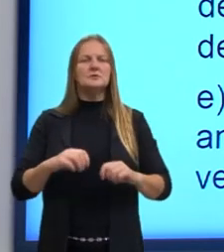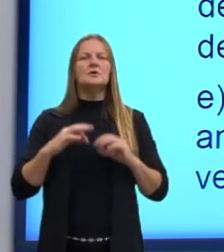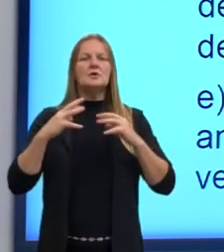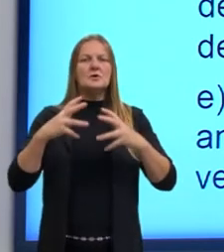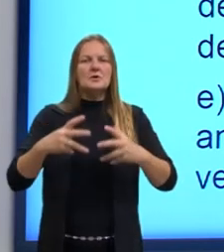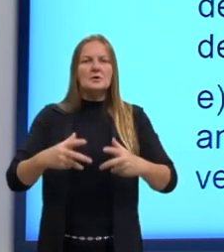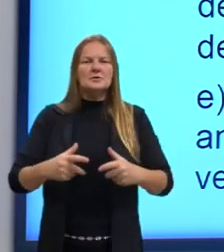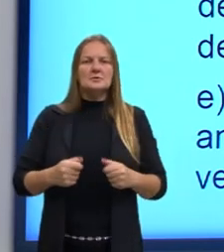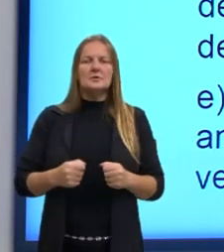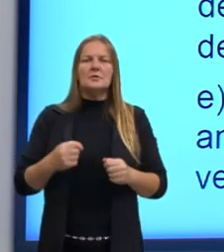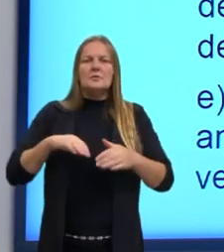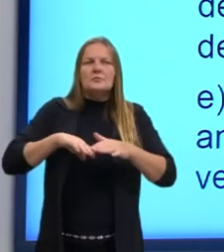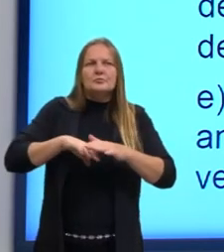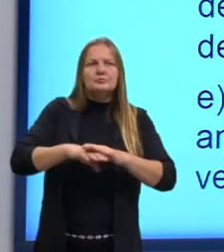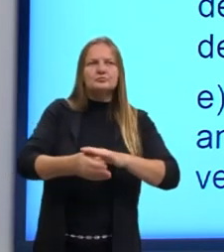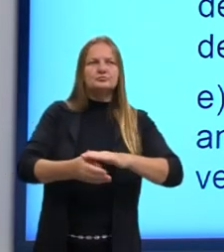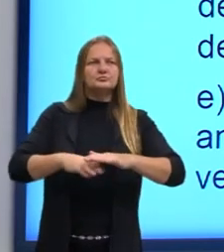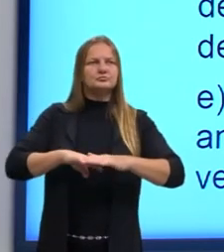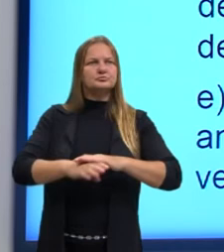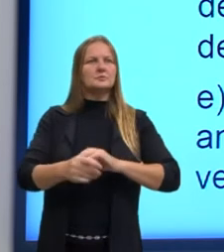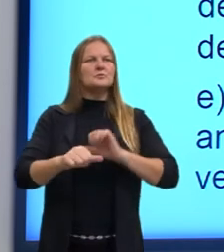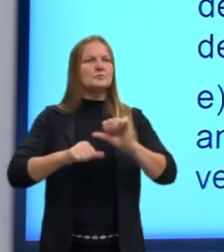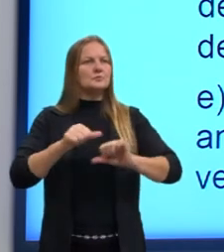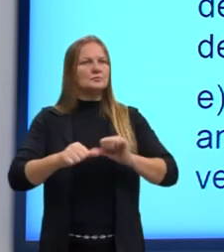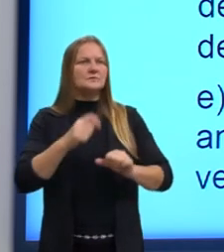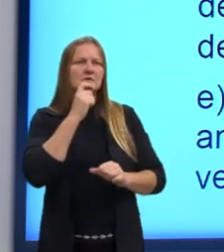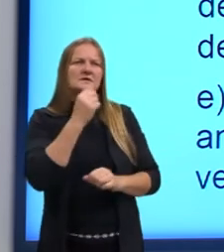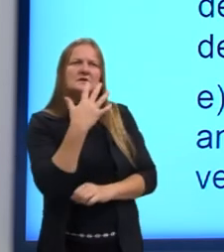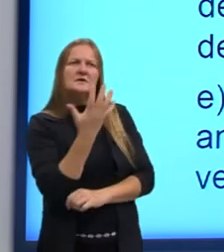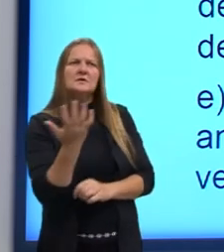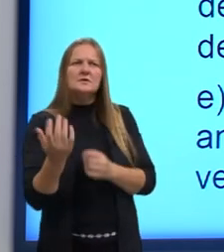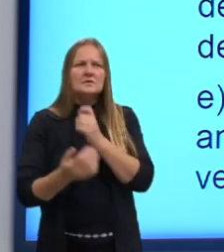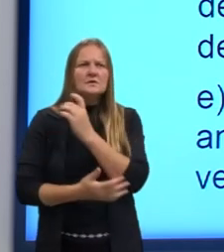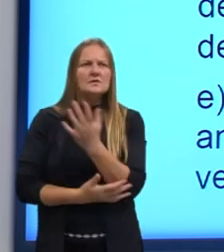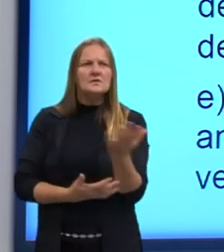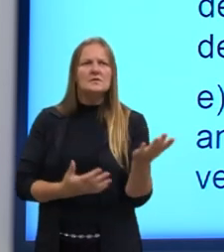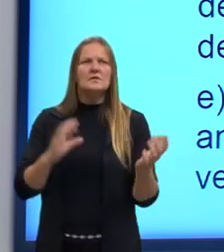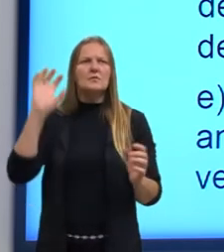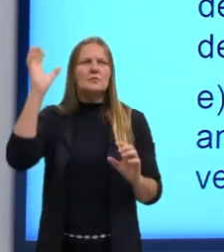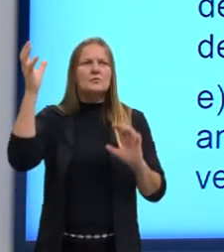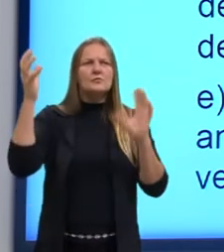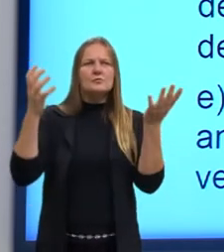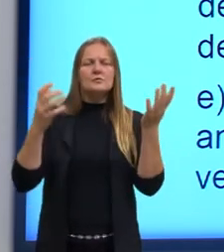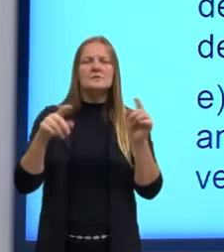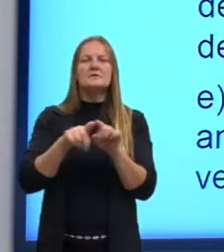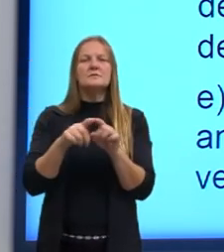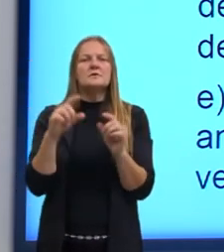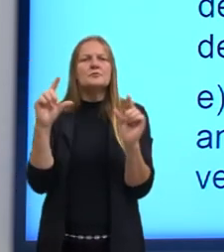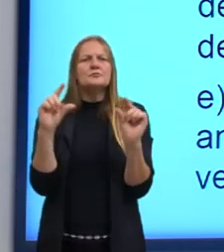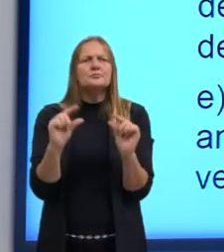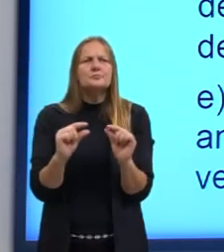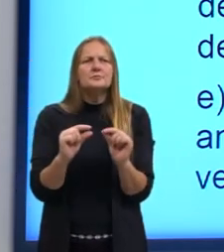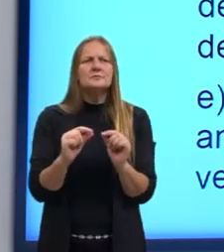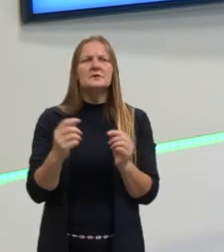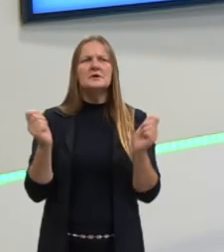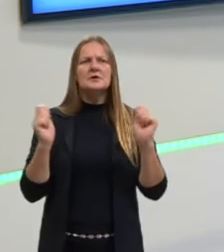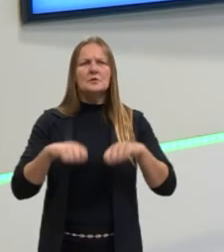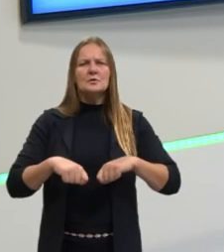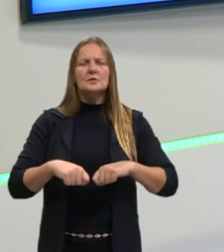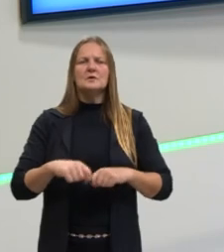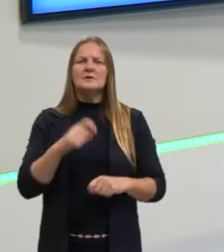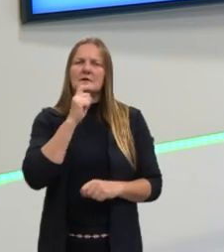de se adaptar às mudanças ambientais em contraste com a baixa capacidade das espécies